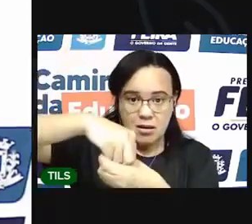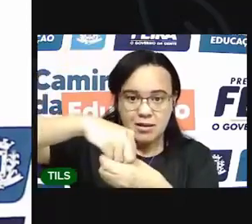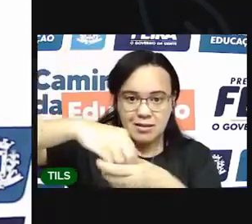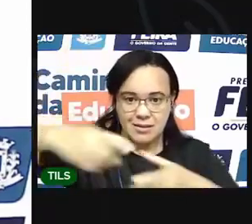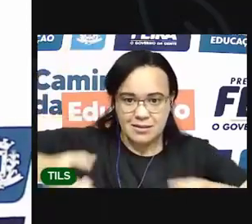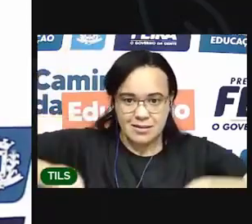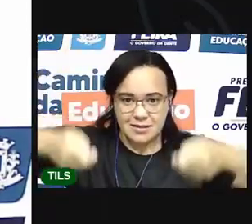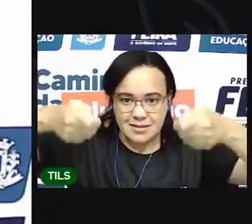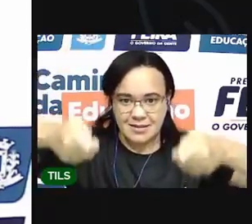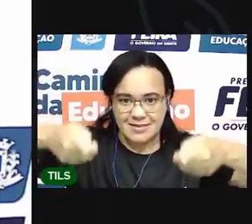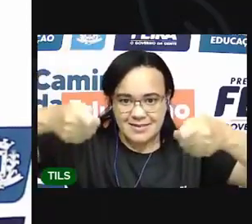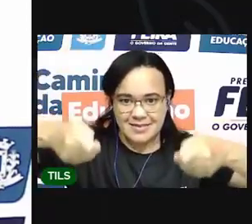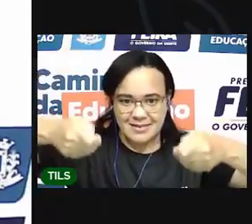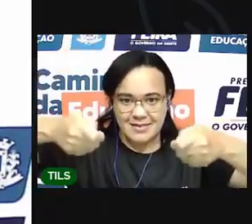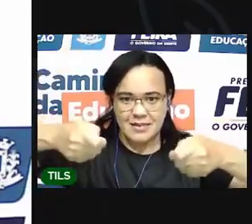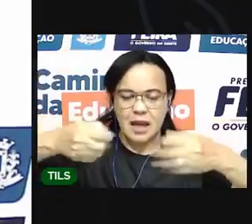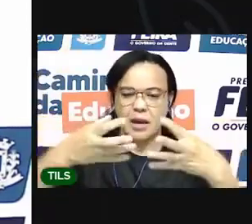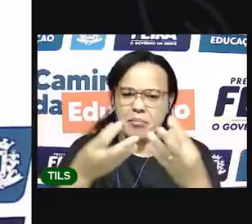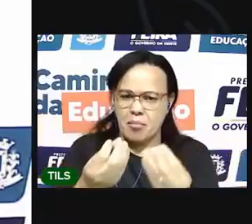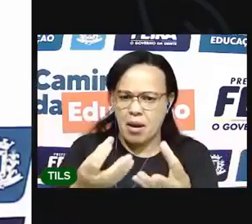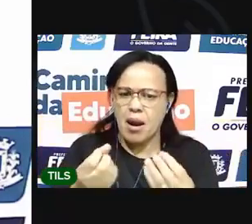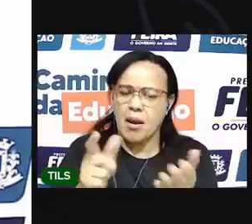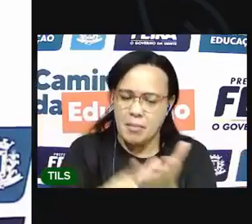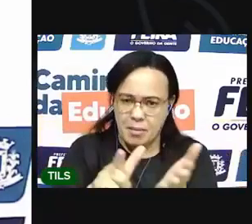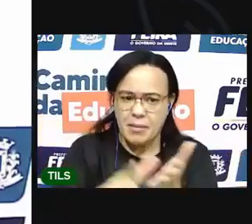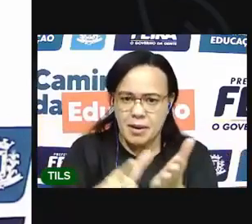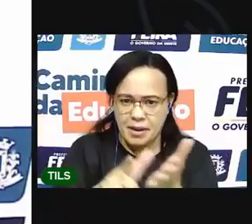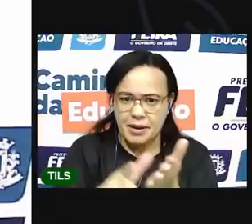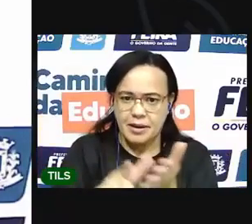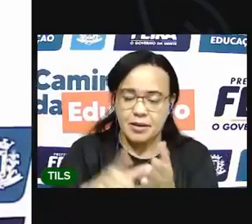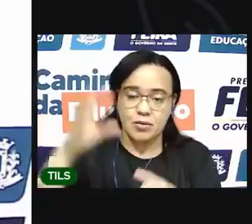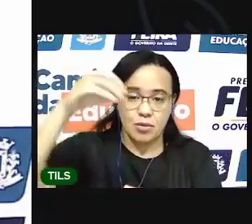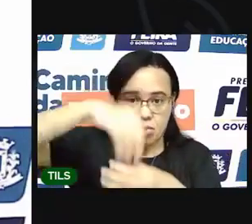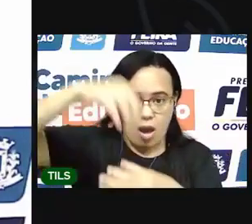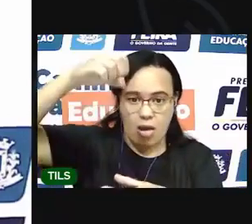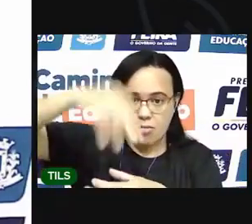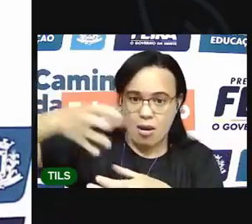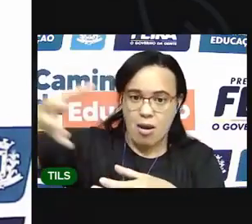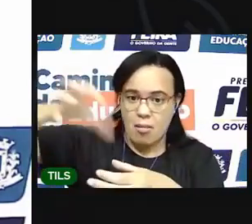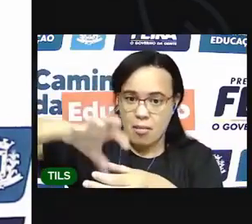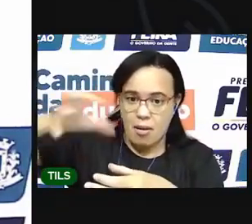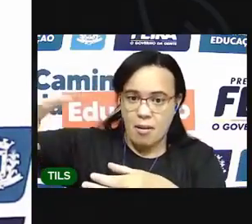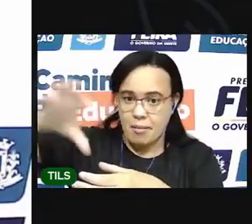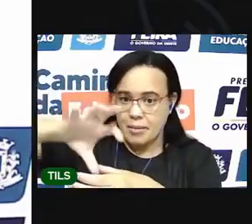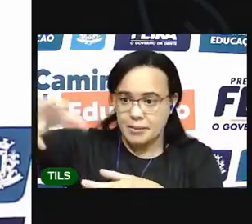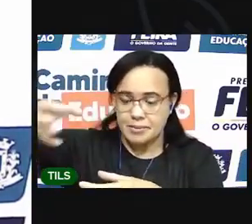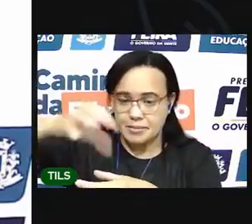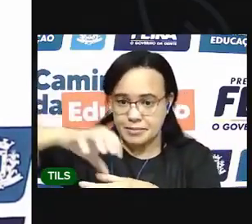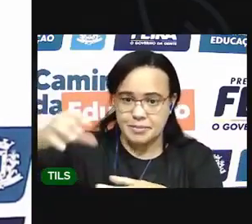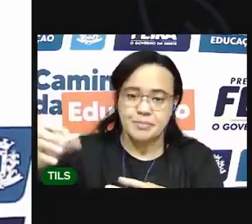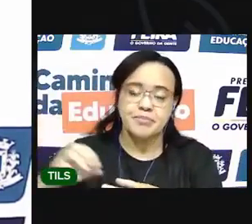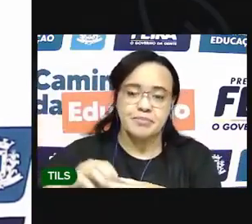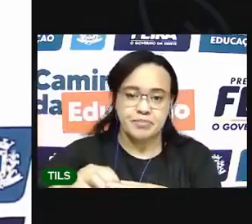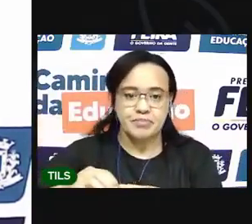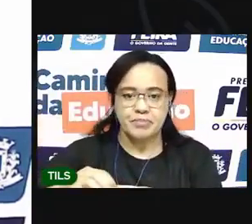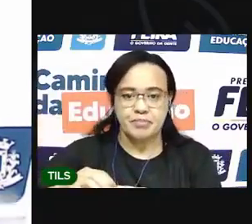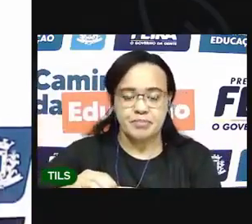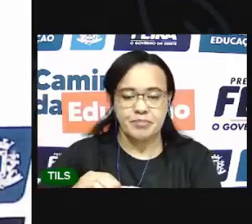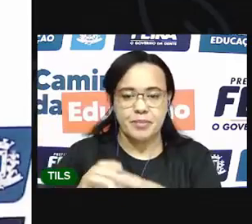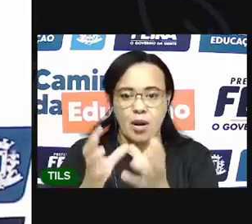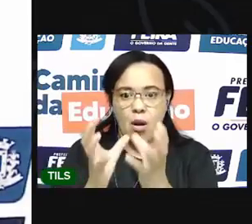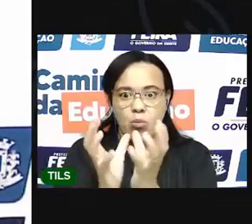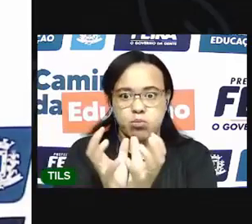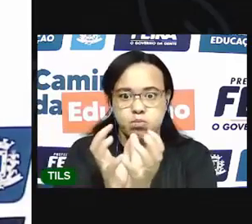pegar outros papéis, vou colocar aqui dentro, para deixar a minha peteca